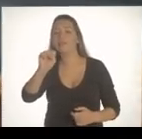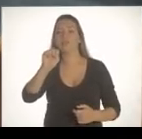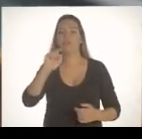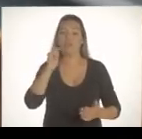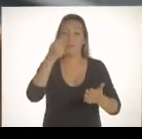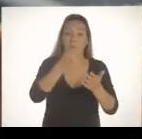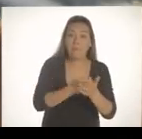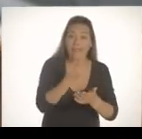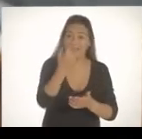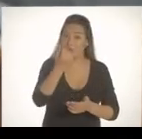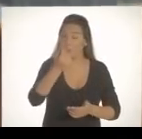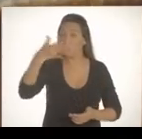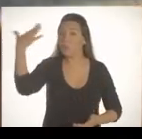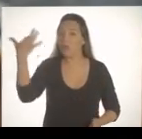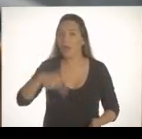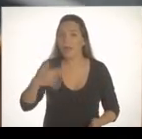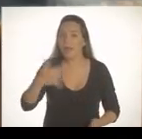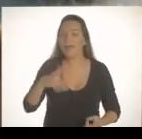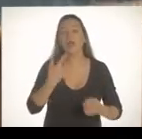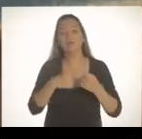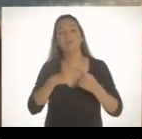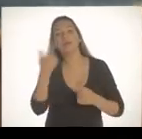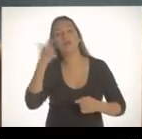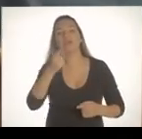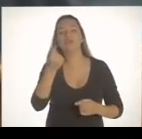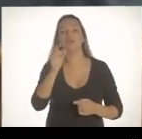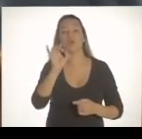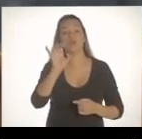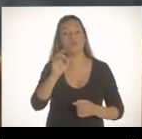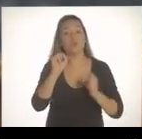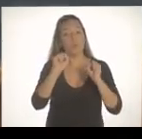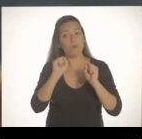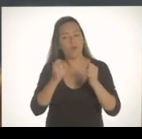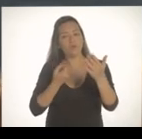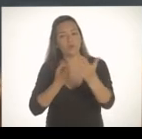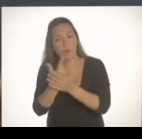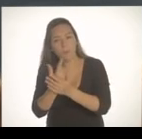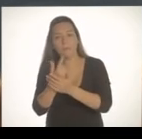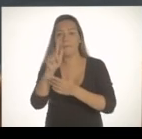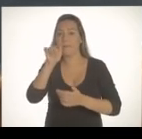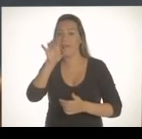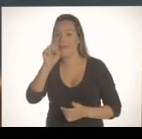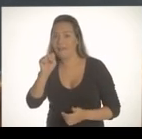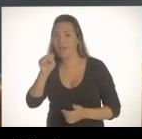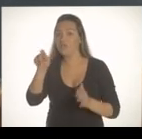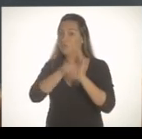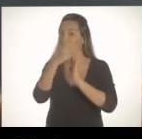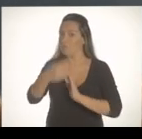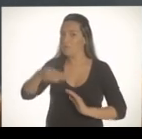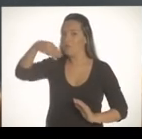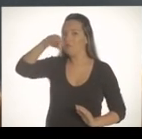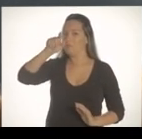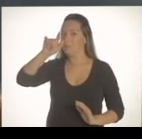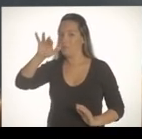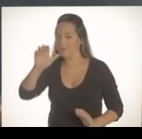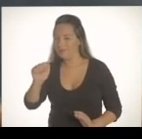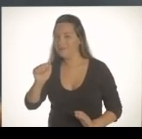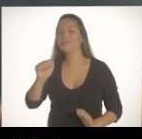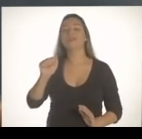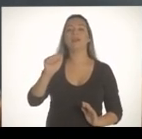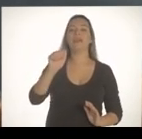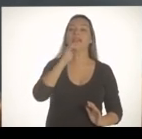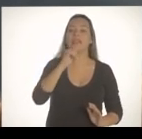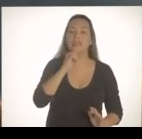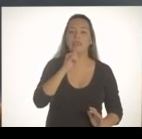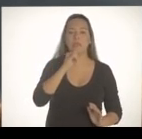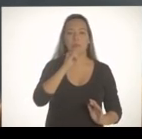Então você paga mais caro o botijão de gás em uma área de milícia, porque é onde eles ganham dinheiro. Só pode comprar com eles. Exploram as vans, exploram os motoristas de